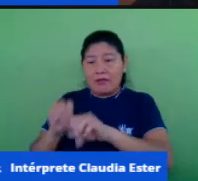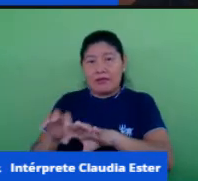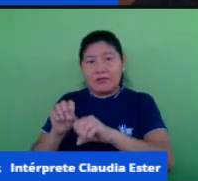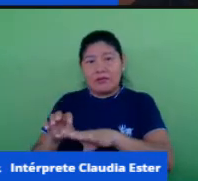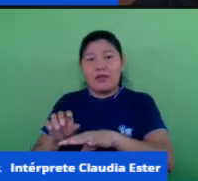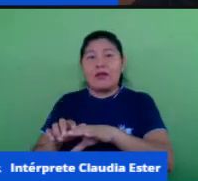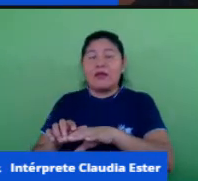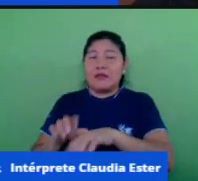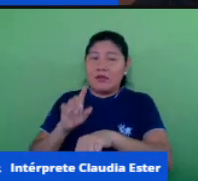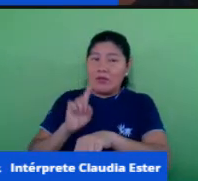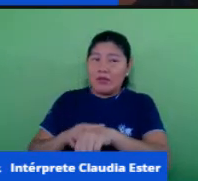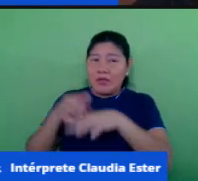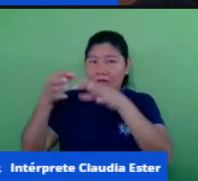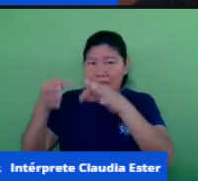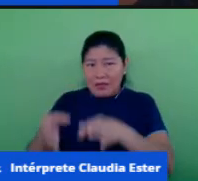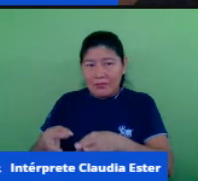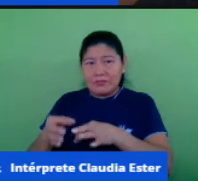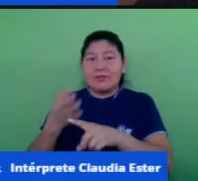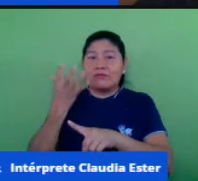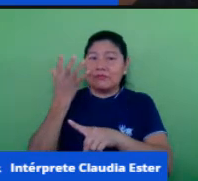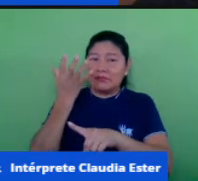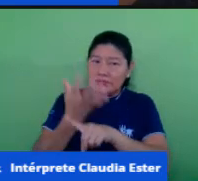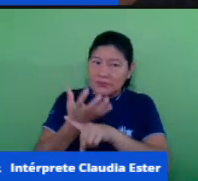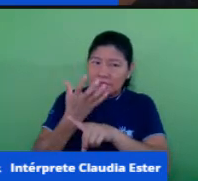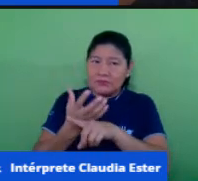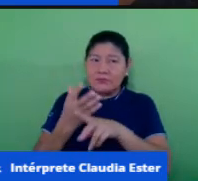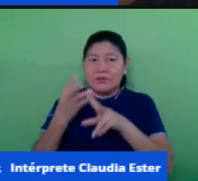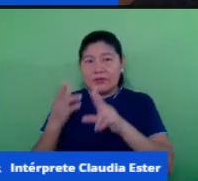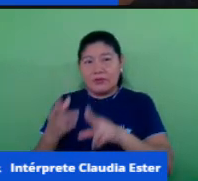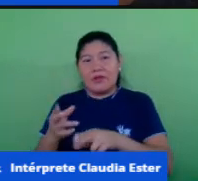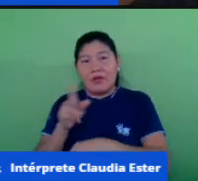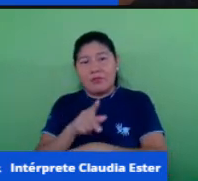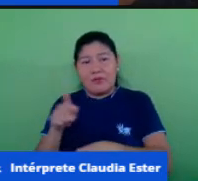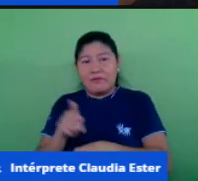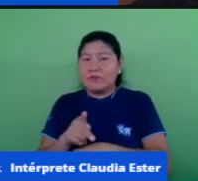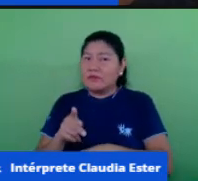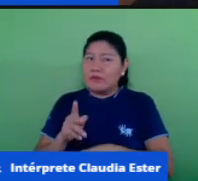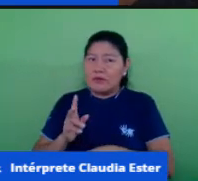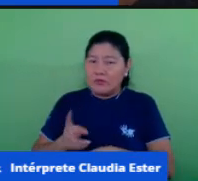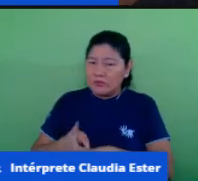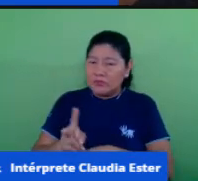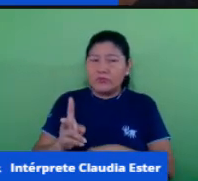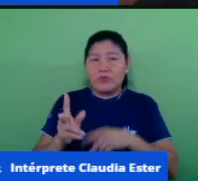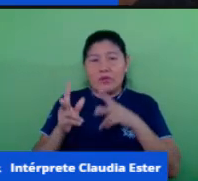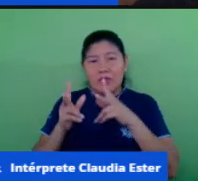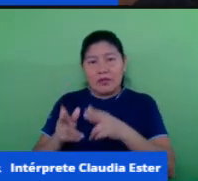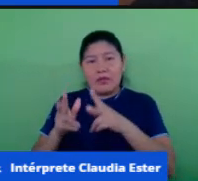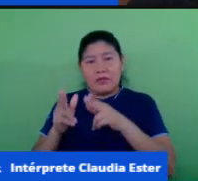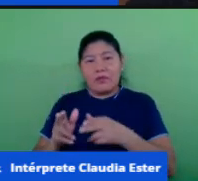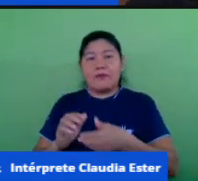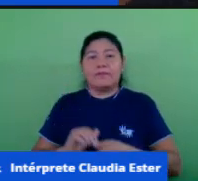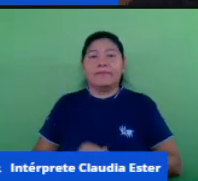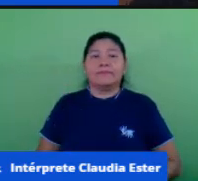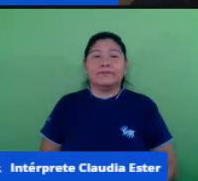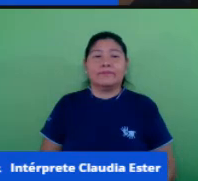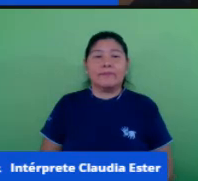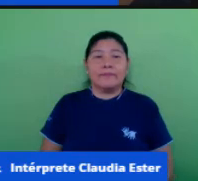disciplina e com o mesmo professor de aula presencial podemos passar